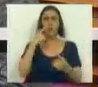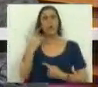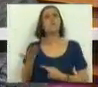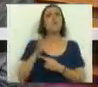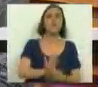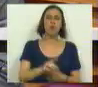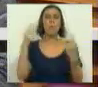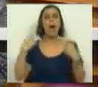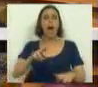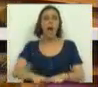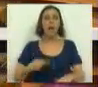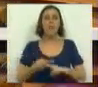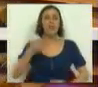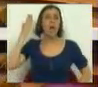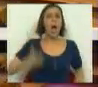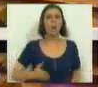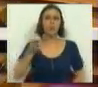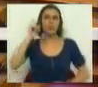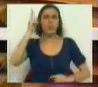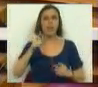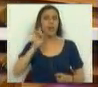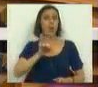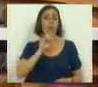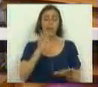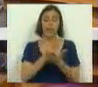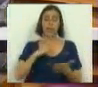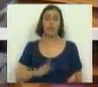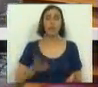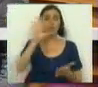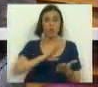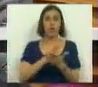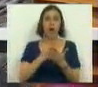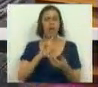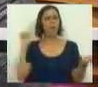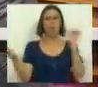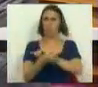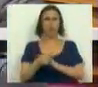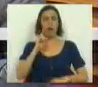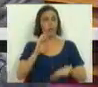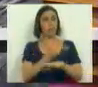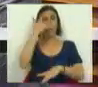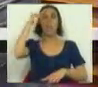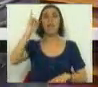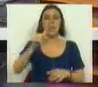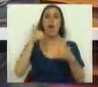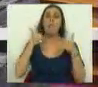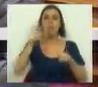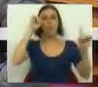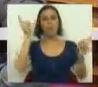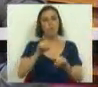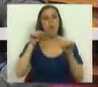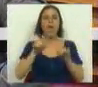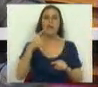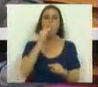demonstramos que há um reforço da autoridade e que há um reforço da qualidade nas escolas. Antes, pelo contrário, ultrapassámos esta ideia de que o bom professor é o